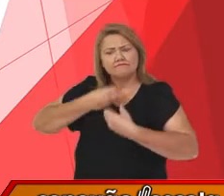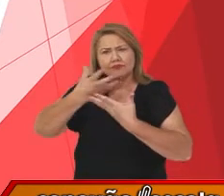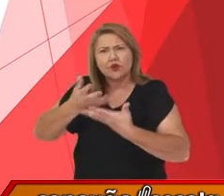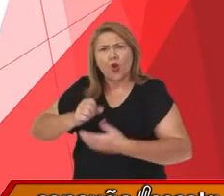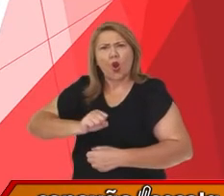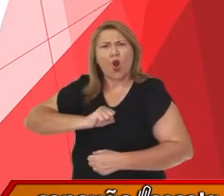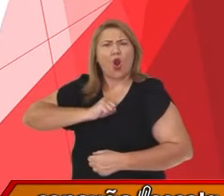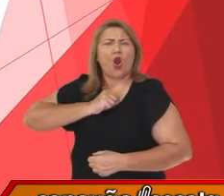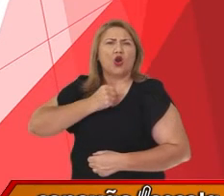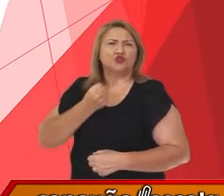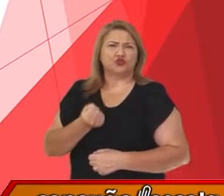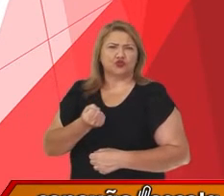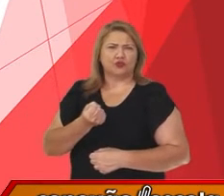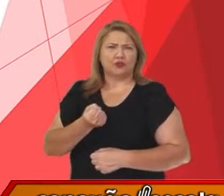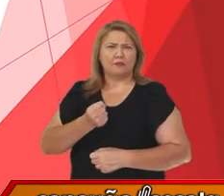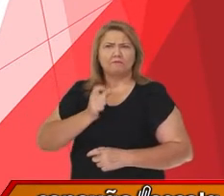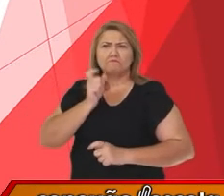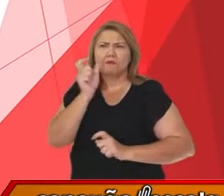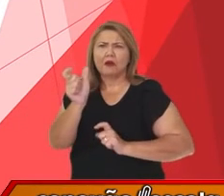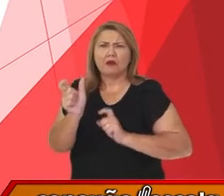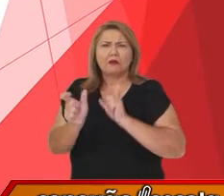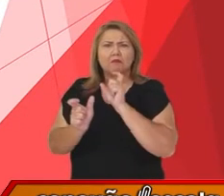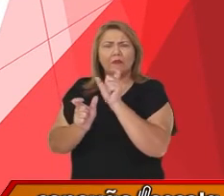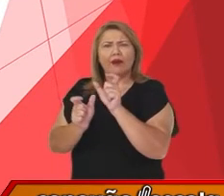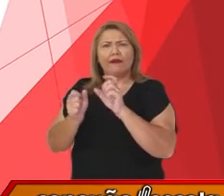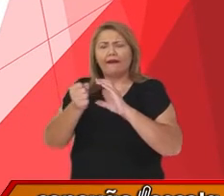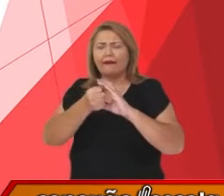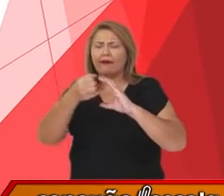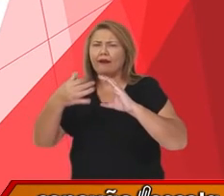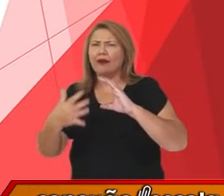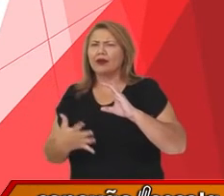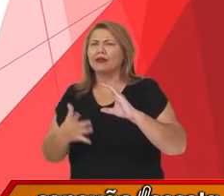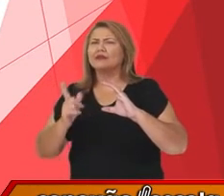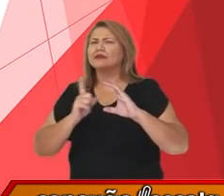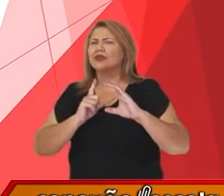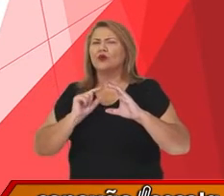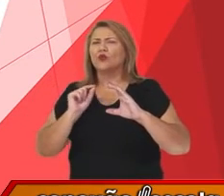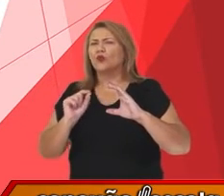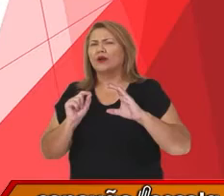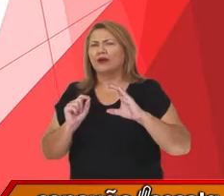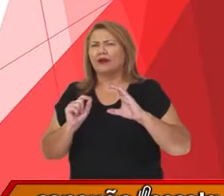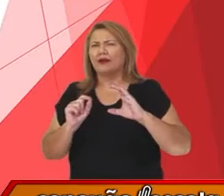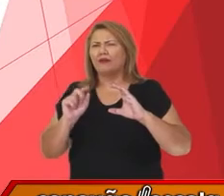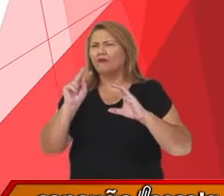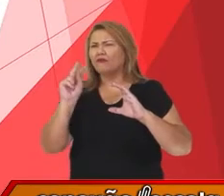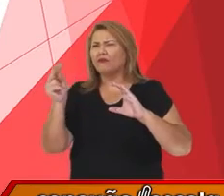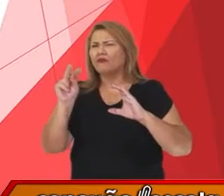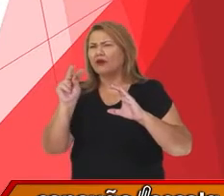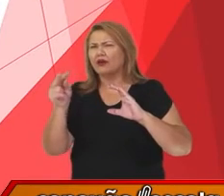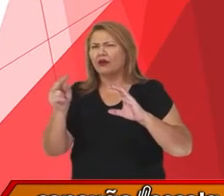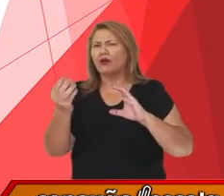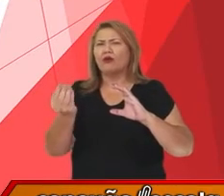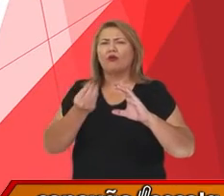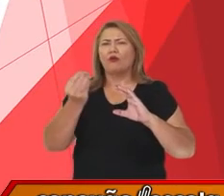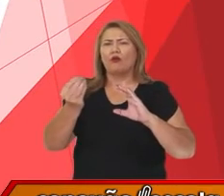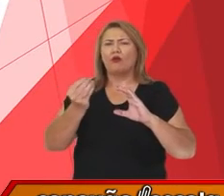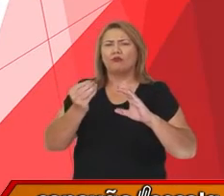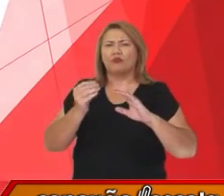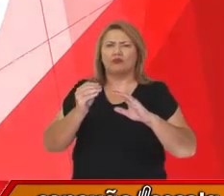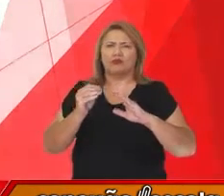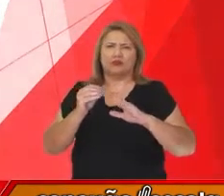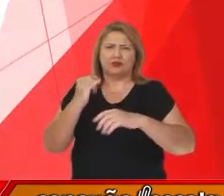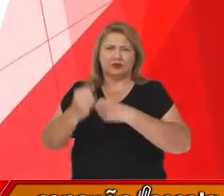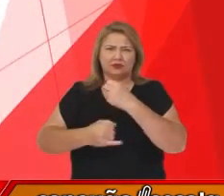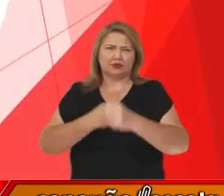ele se apresenta e quais as características desses discursos de ódio, eles são visíveis, como eles se apresentam na internet.